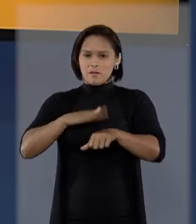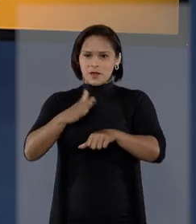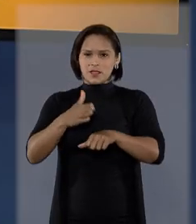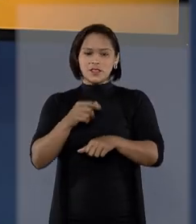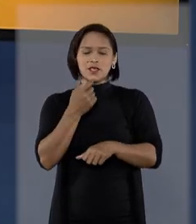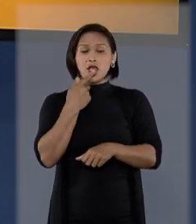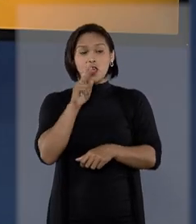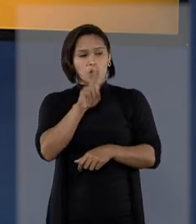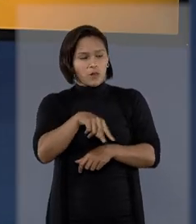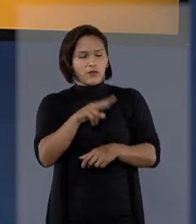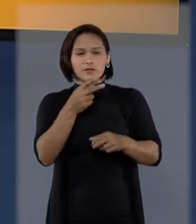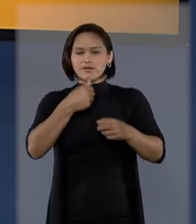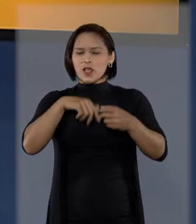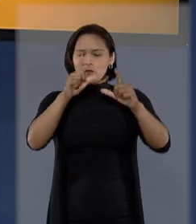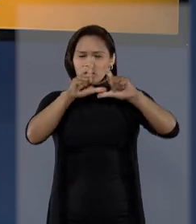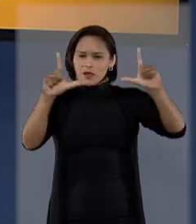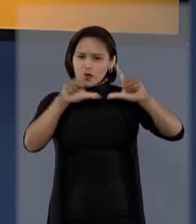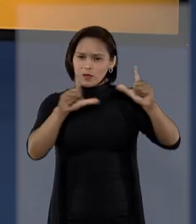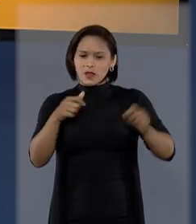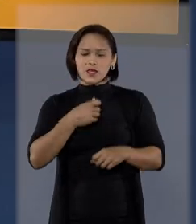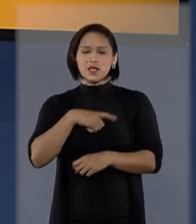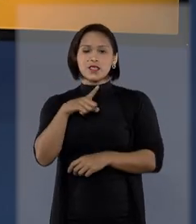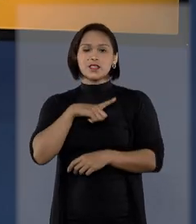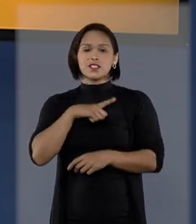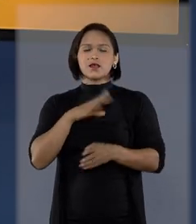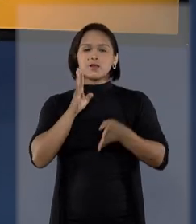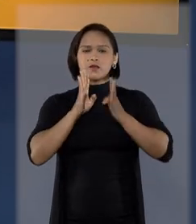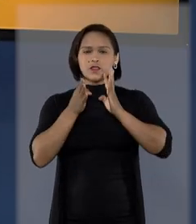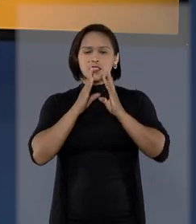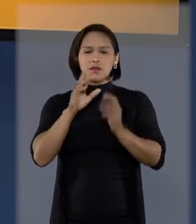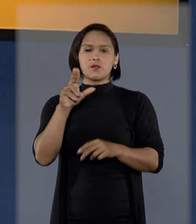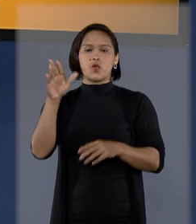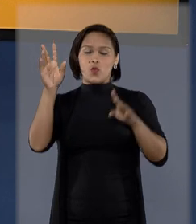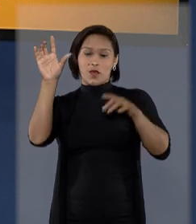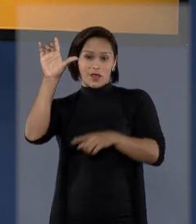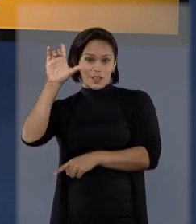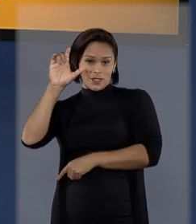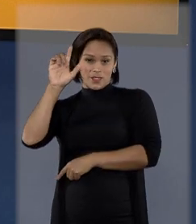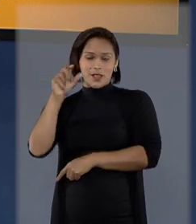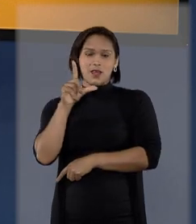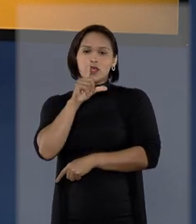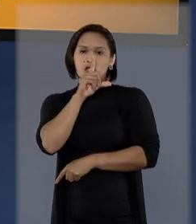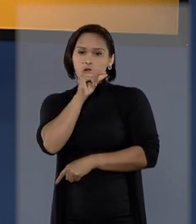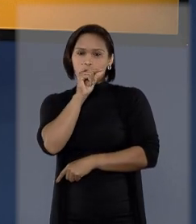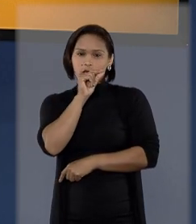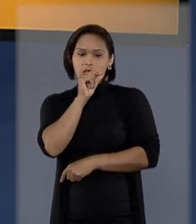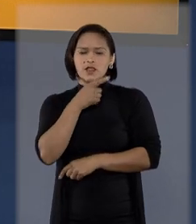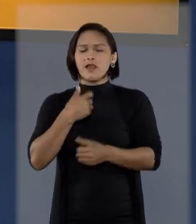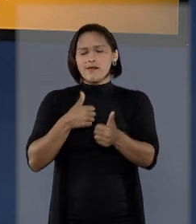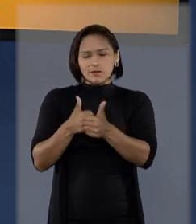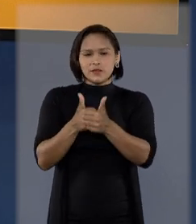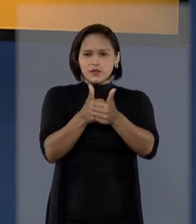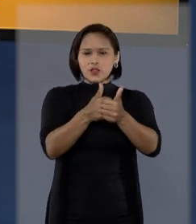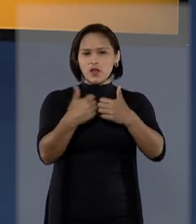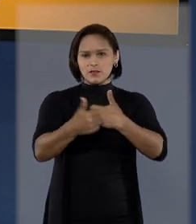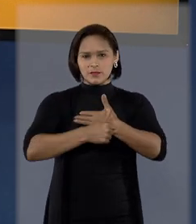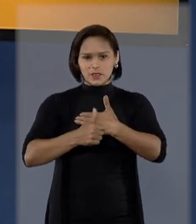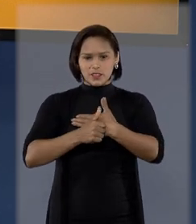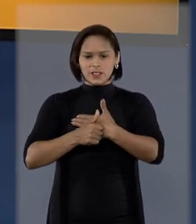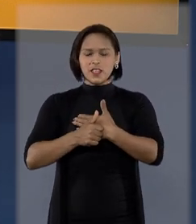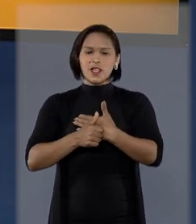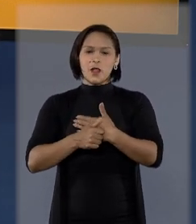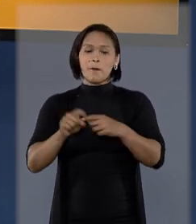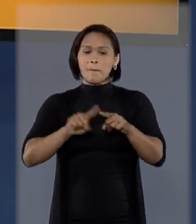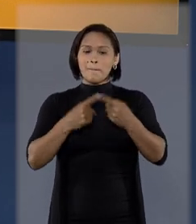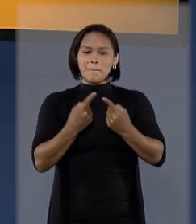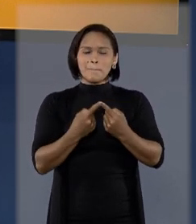E como você viu ao longo do programa, estamos no Facebook, Instagram e Twitter. Não deixe de seguir as nossas redes